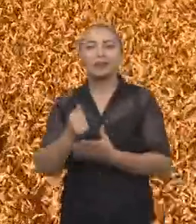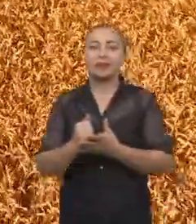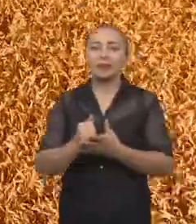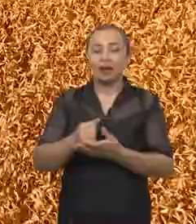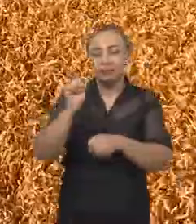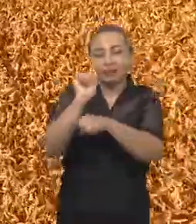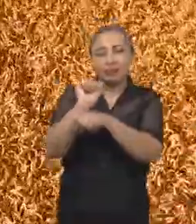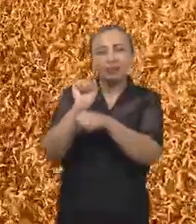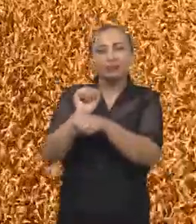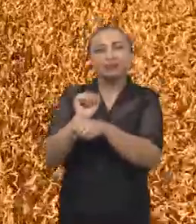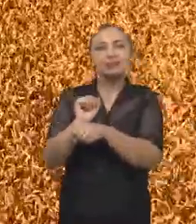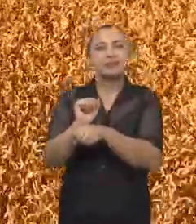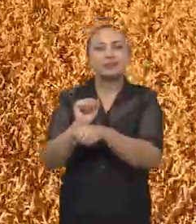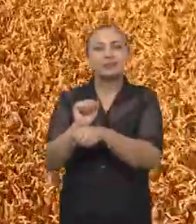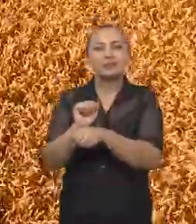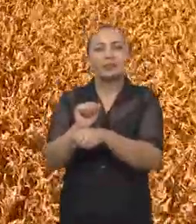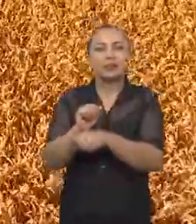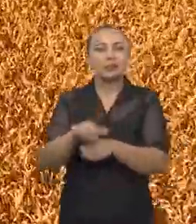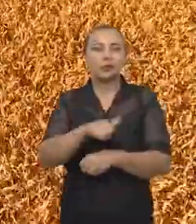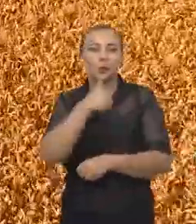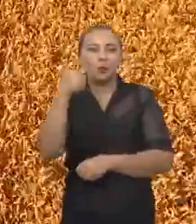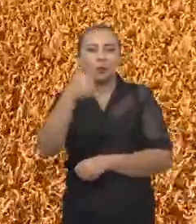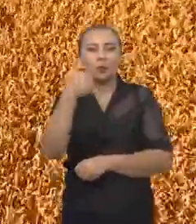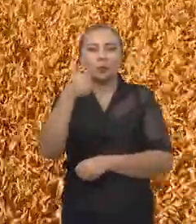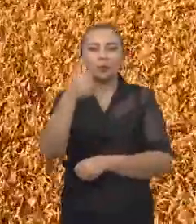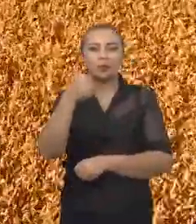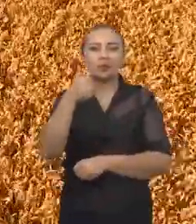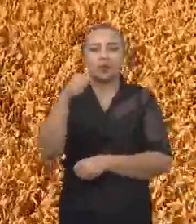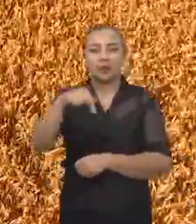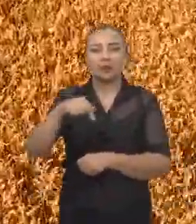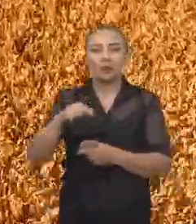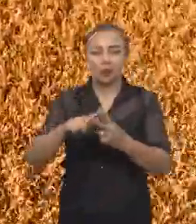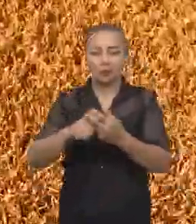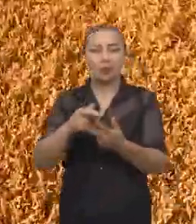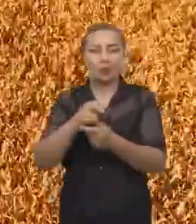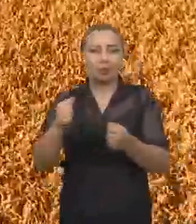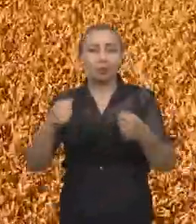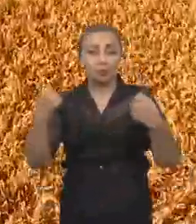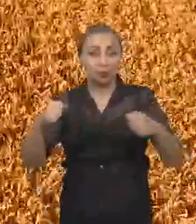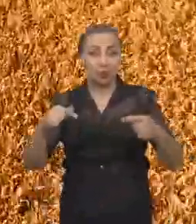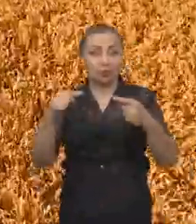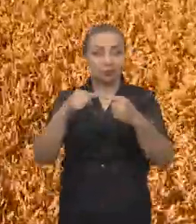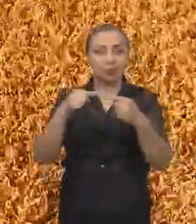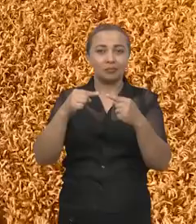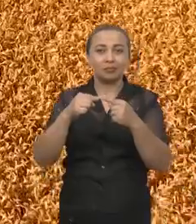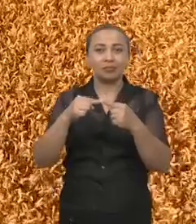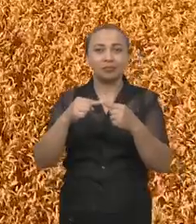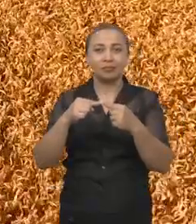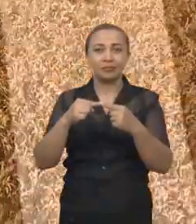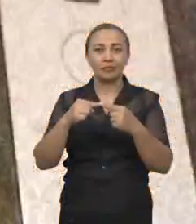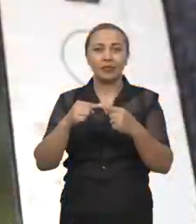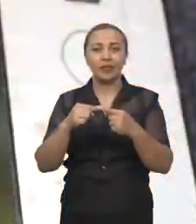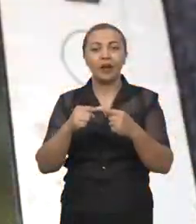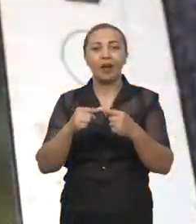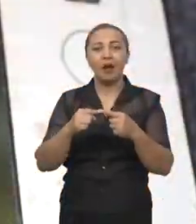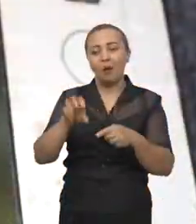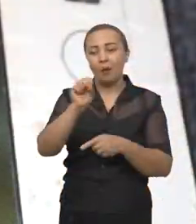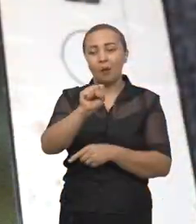uma expectativa positiva, né, nessa questão de produção. Ele pode ser aplicado,